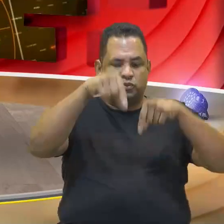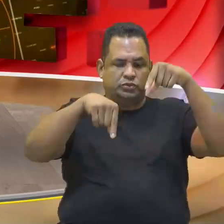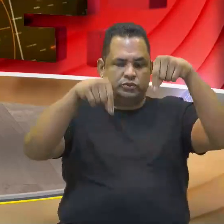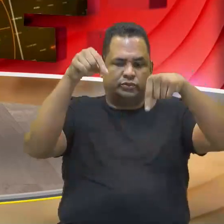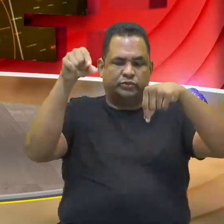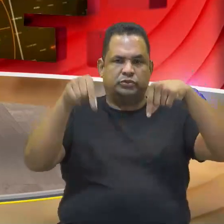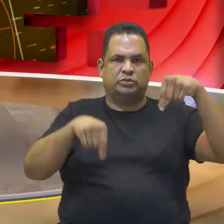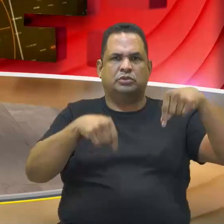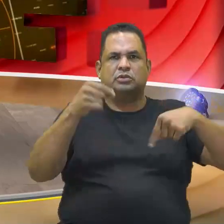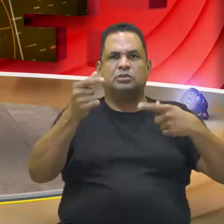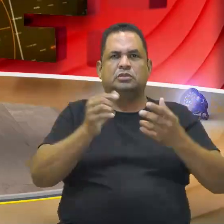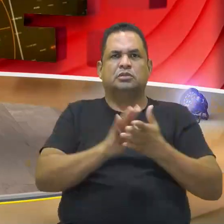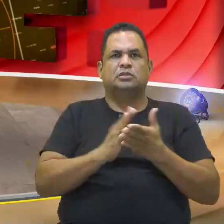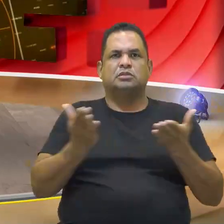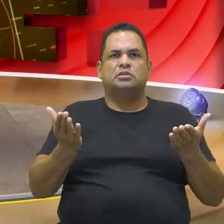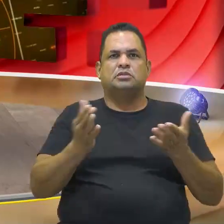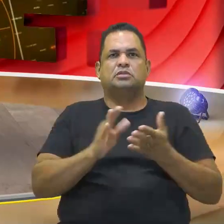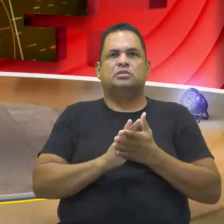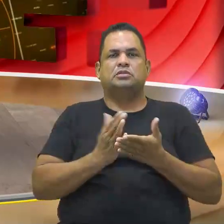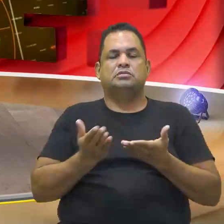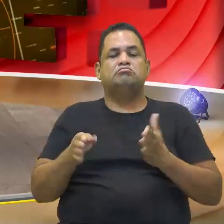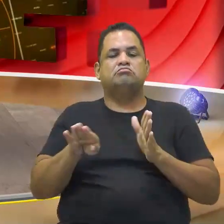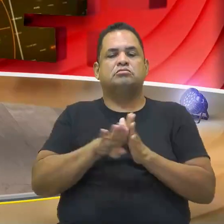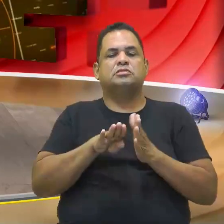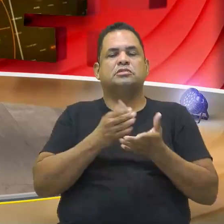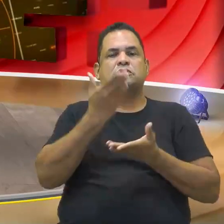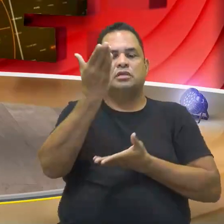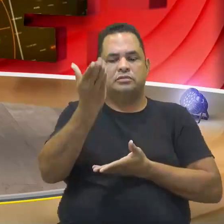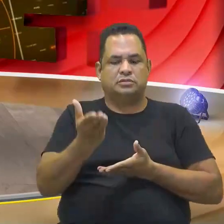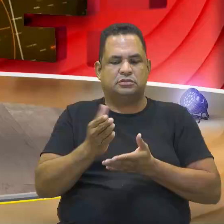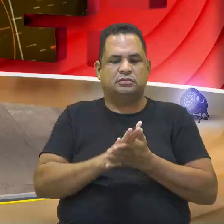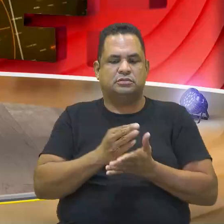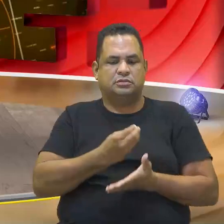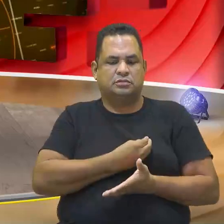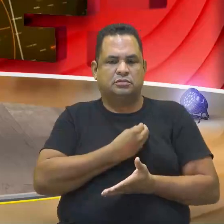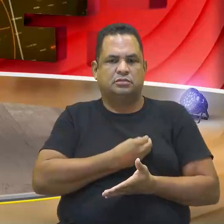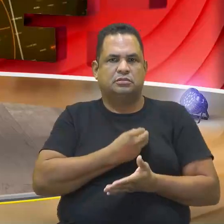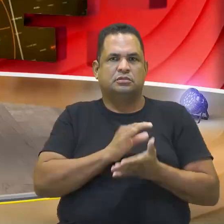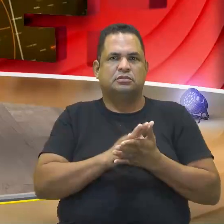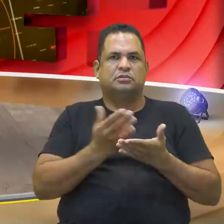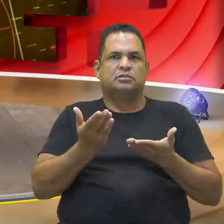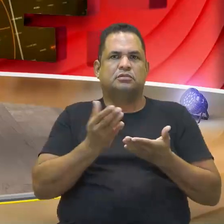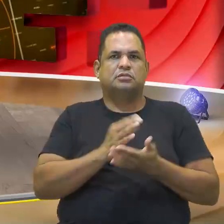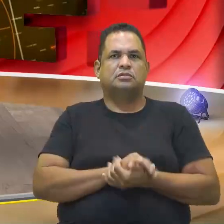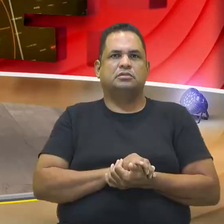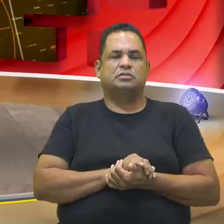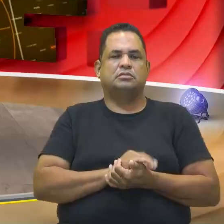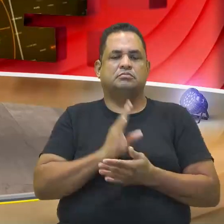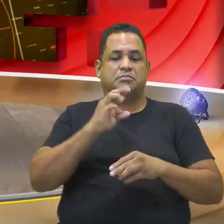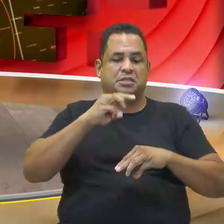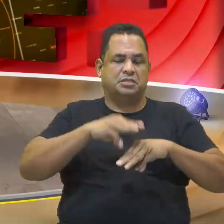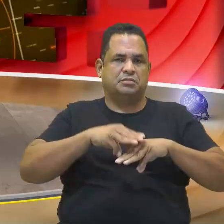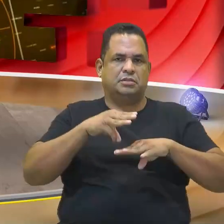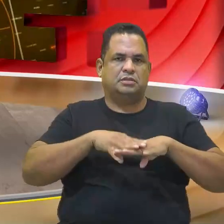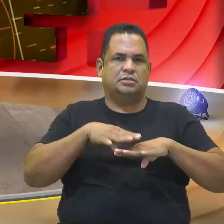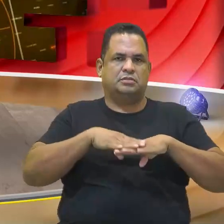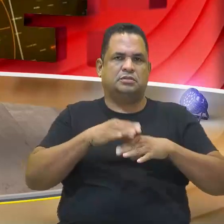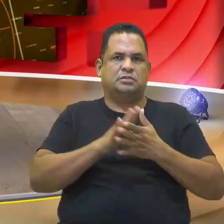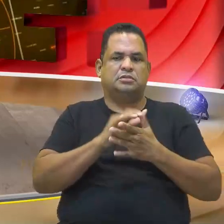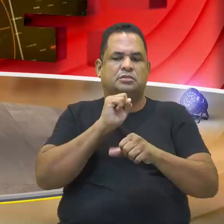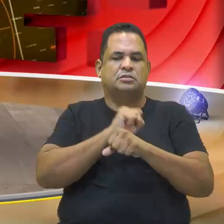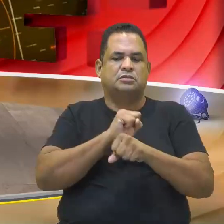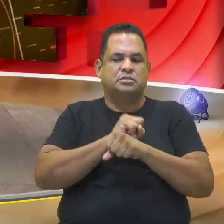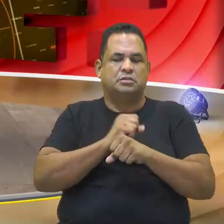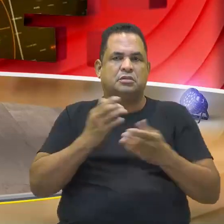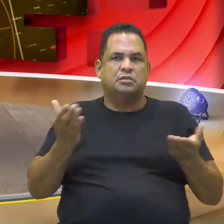uma escola e a gente chega até vocês aí para realizar presencial essa gincana matemágica. Então, vamos aguardar aí o momento,